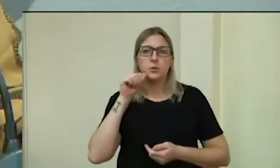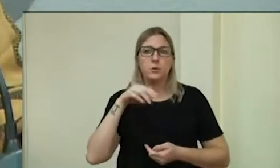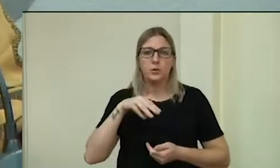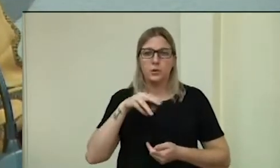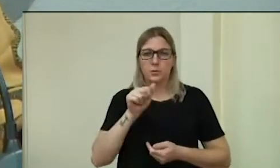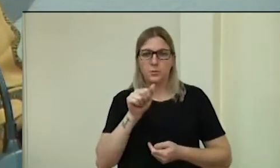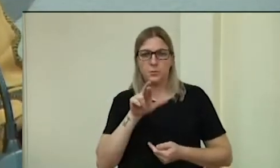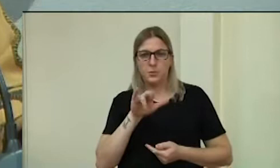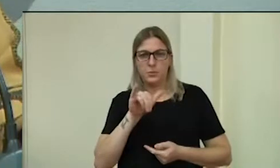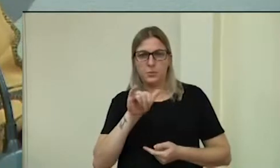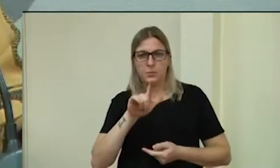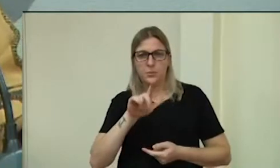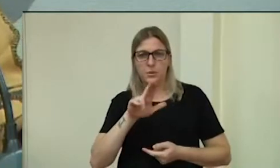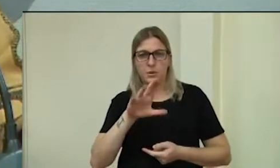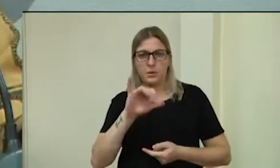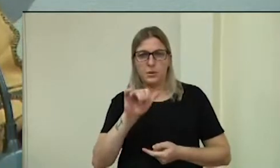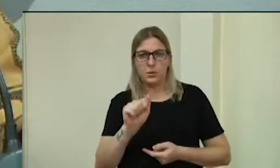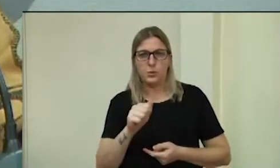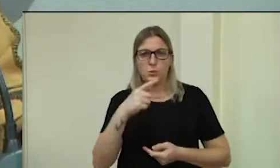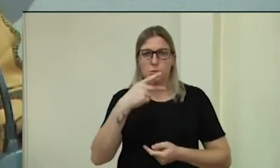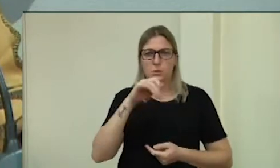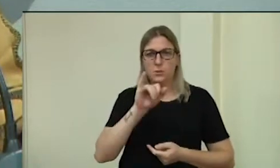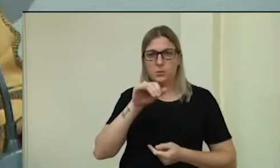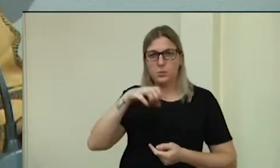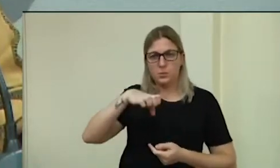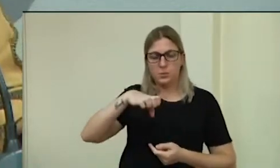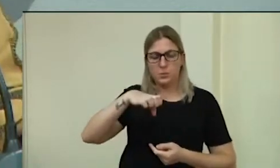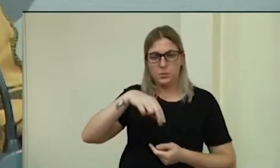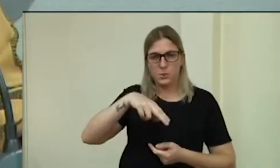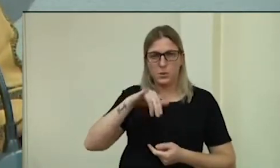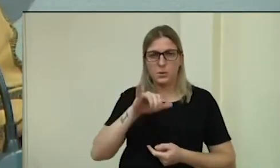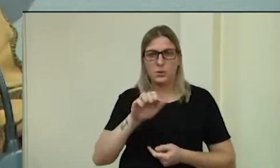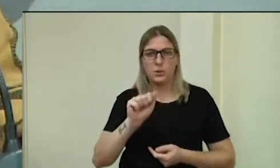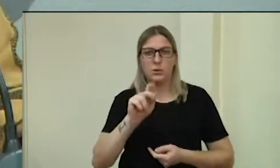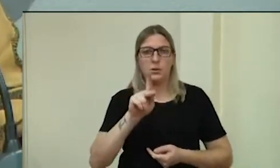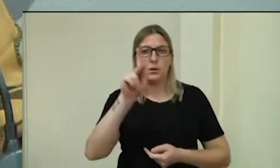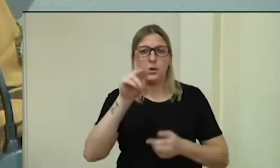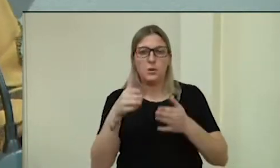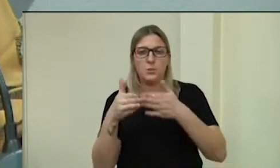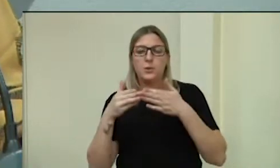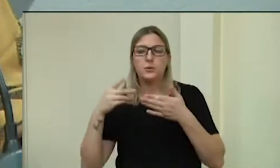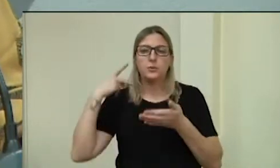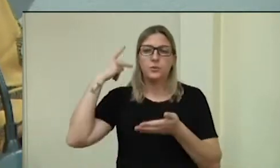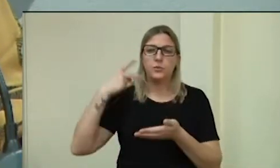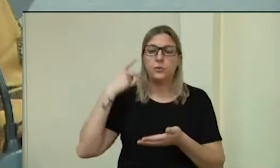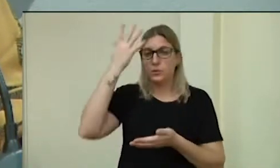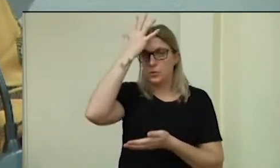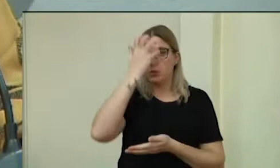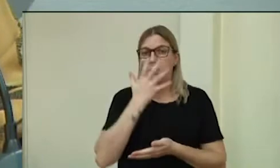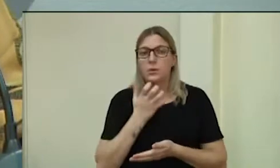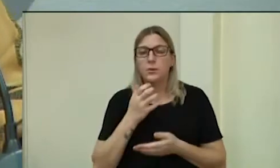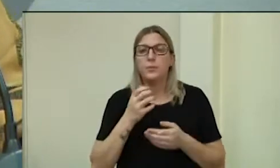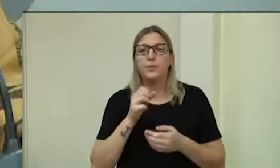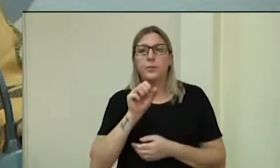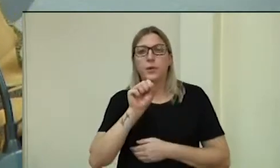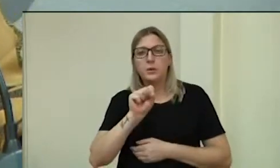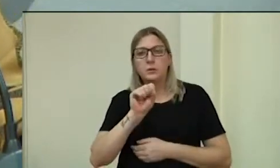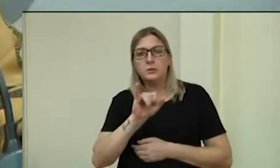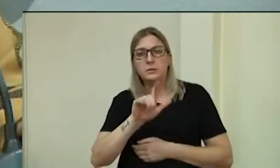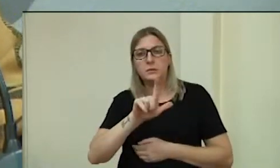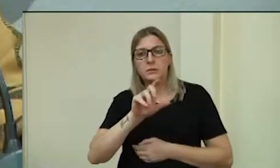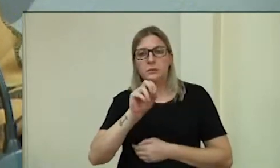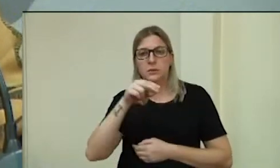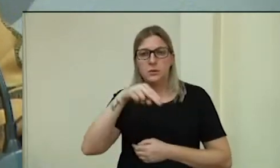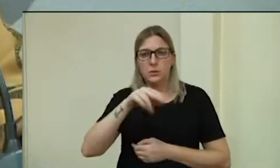Marilucia Pieniac, a pedido do vereador André Jukowski. Do senhor Silon Fagundes, a